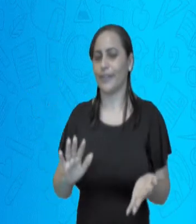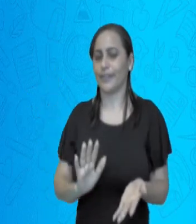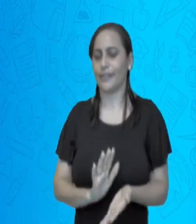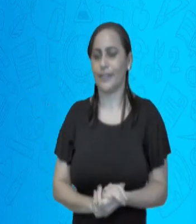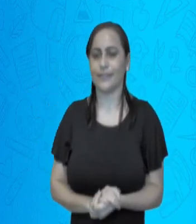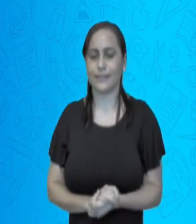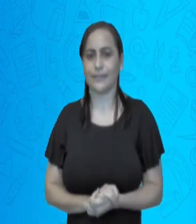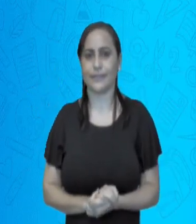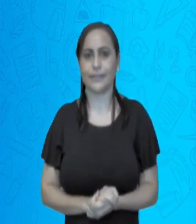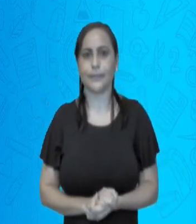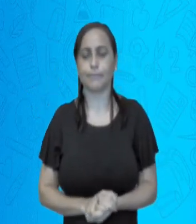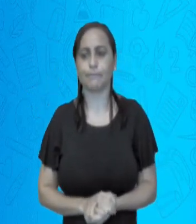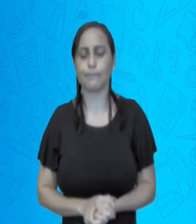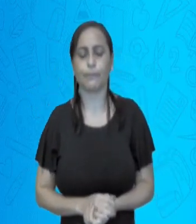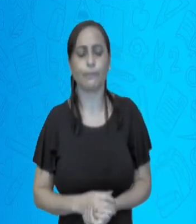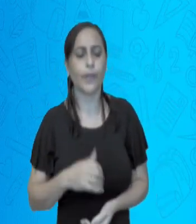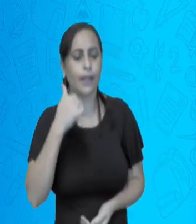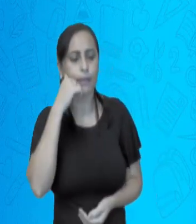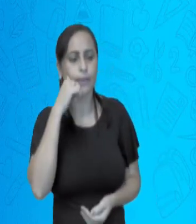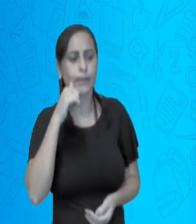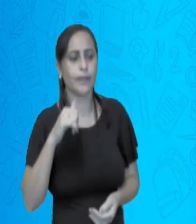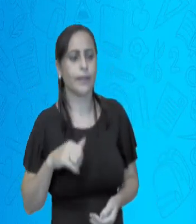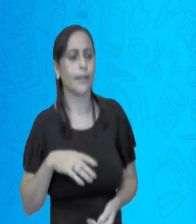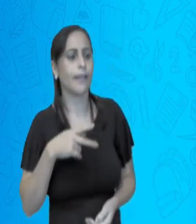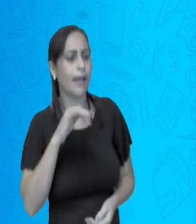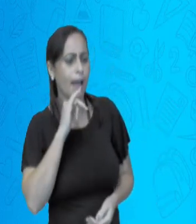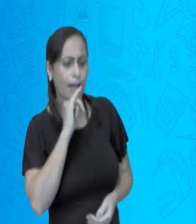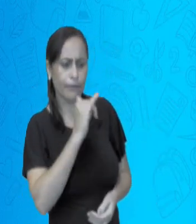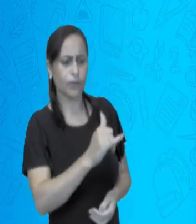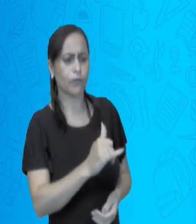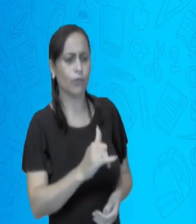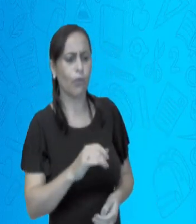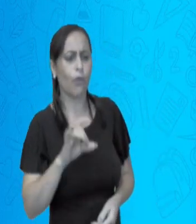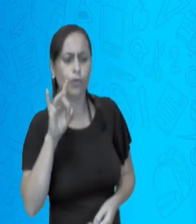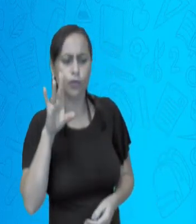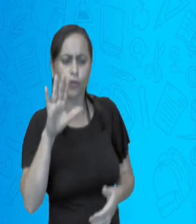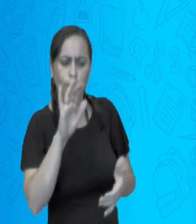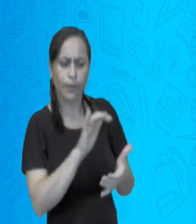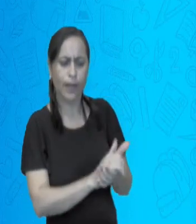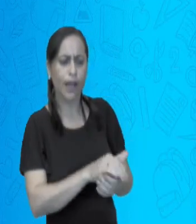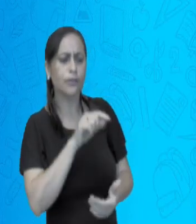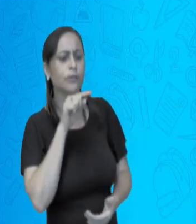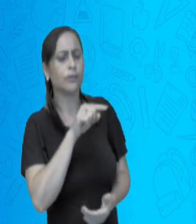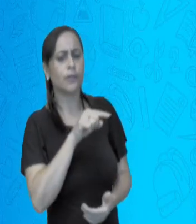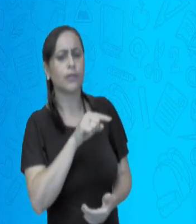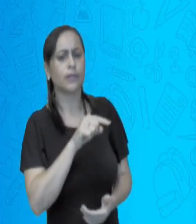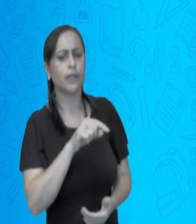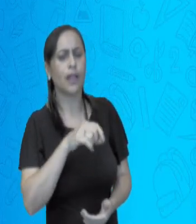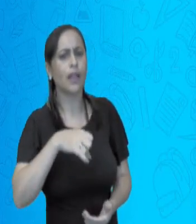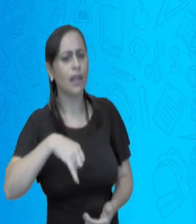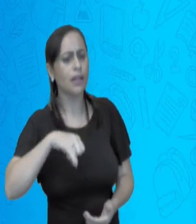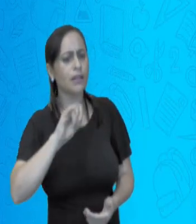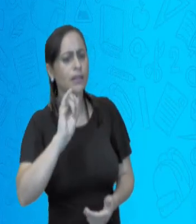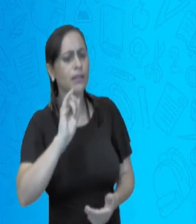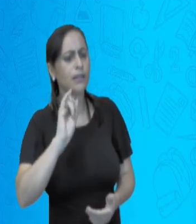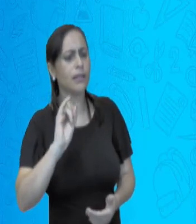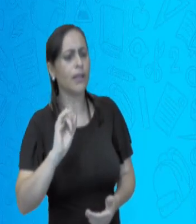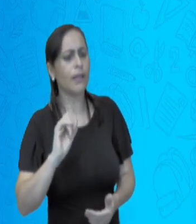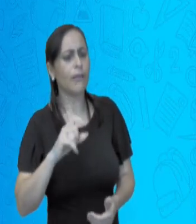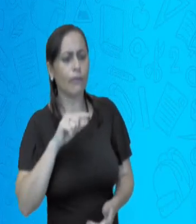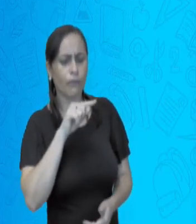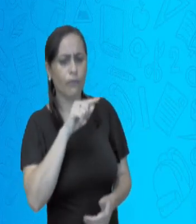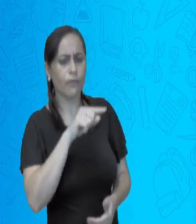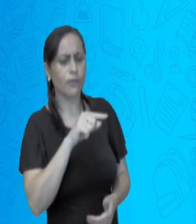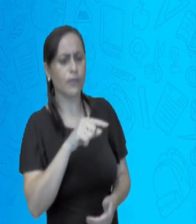com ele, mas me caso com você, mas eu não quero um rei egoísta, um rei que só pensa em si. Eu